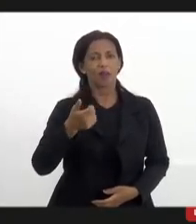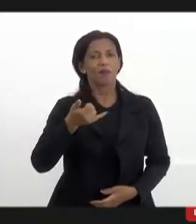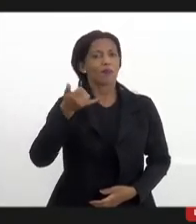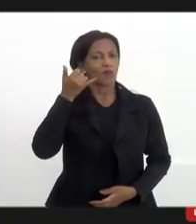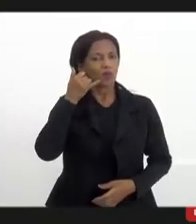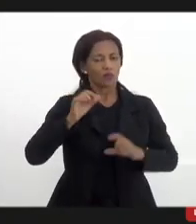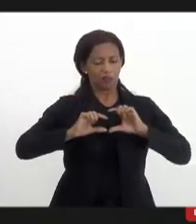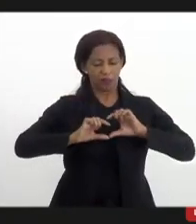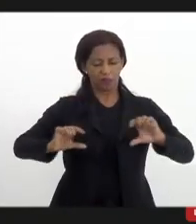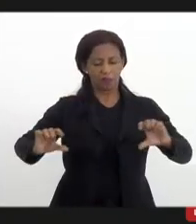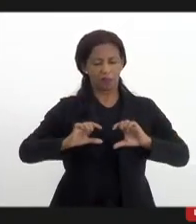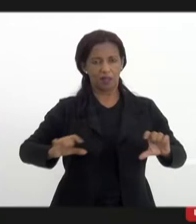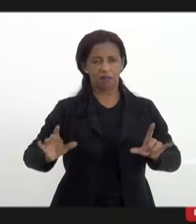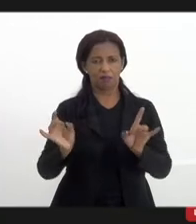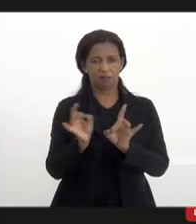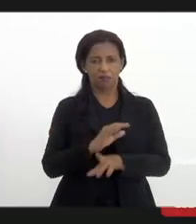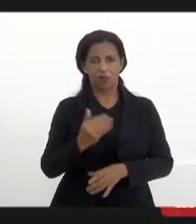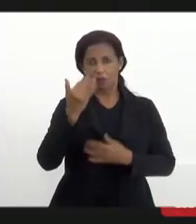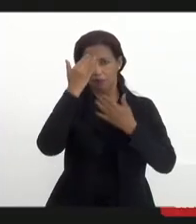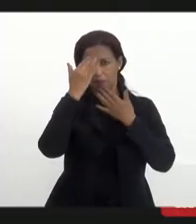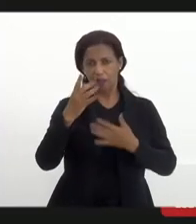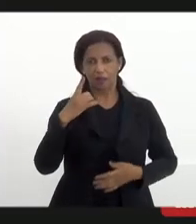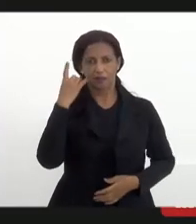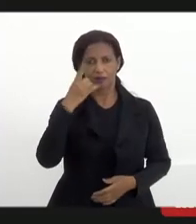vai estar à disposição muito obrigado deputada